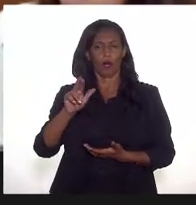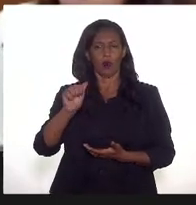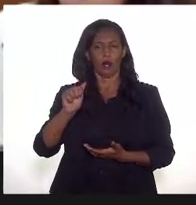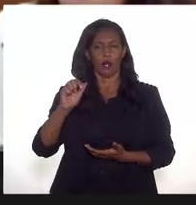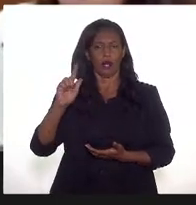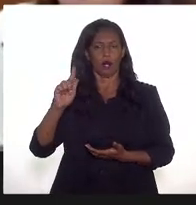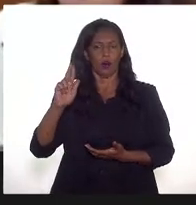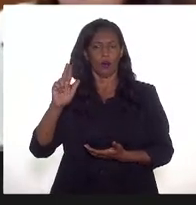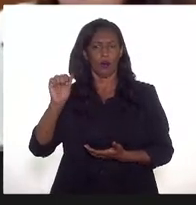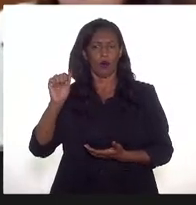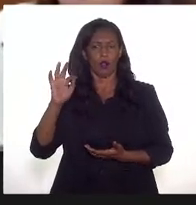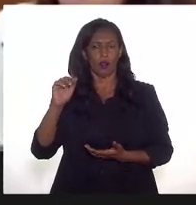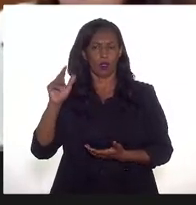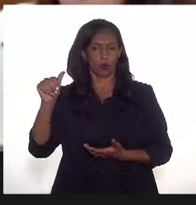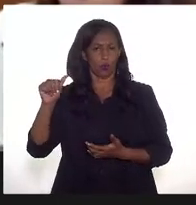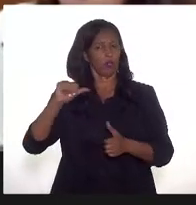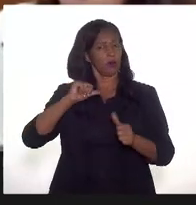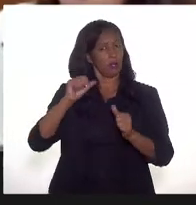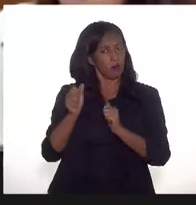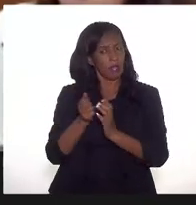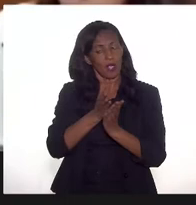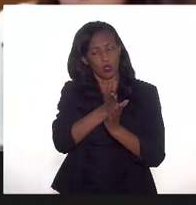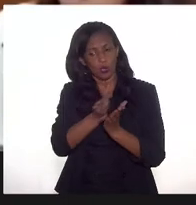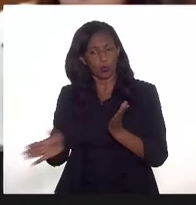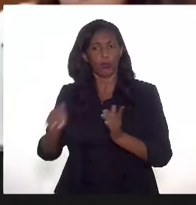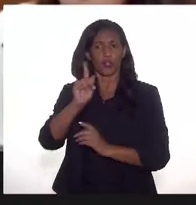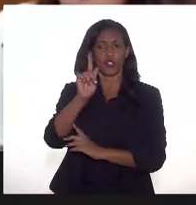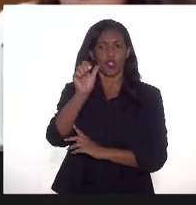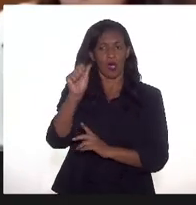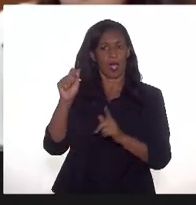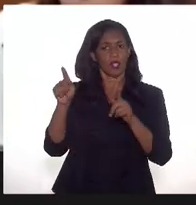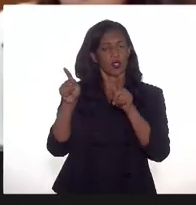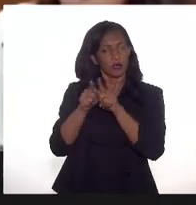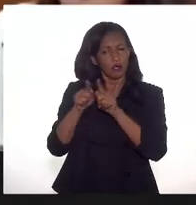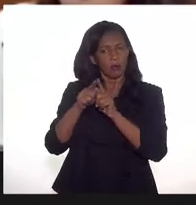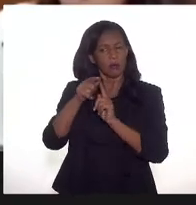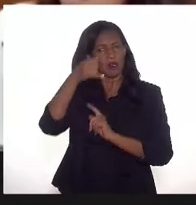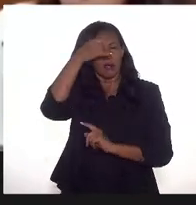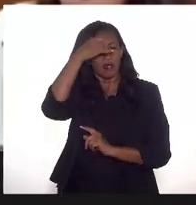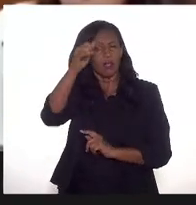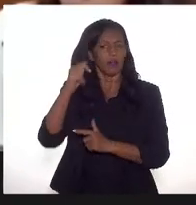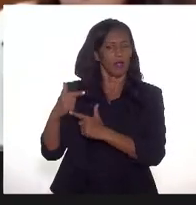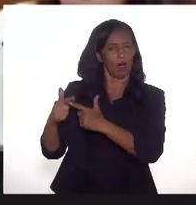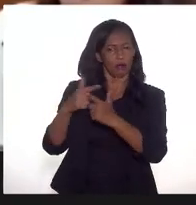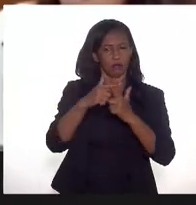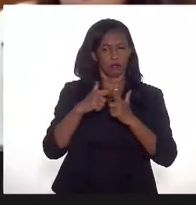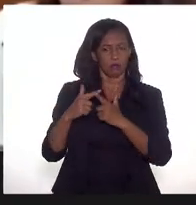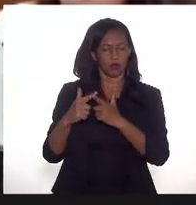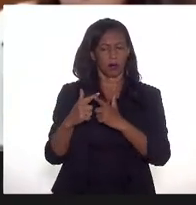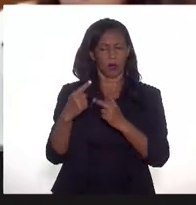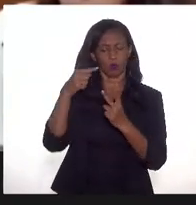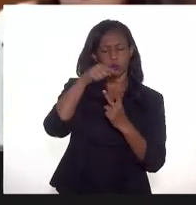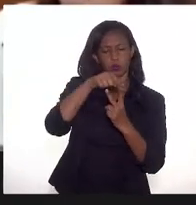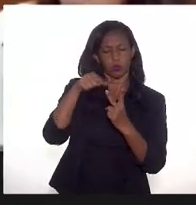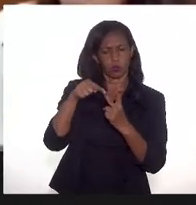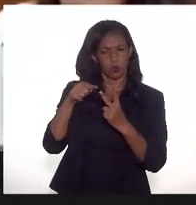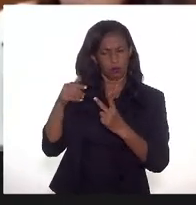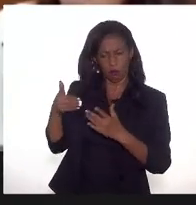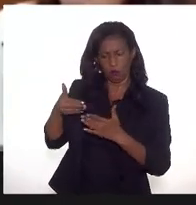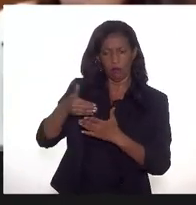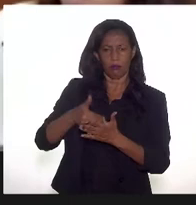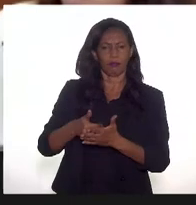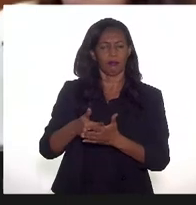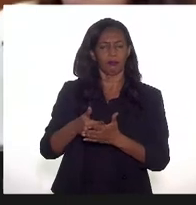escoamento de gás também, tentando minimizar esse problema. Então, foram feitas essas duas medidas mitigadoras recentemente,